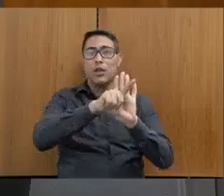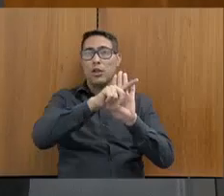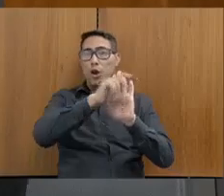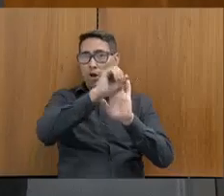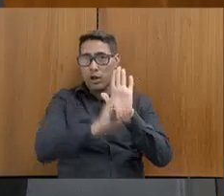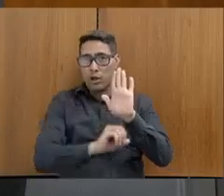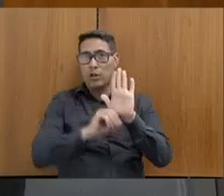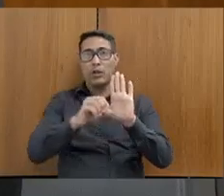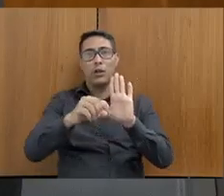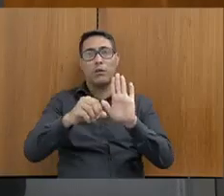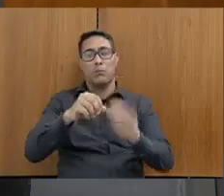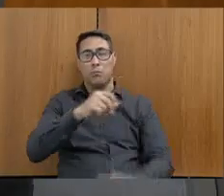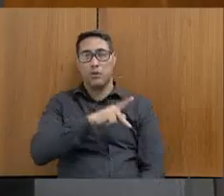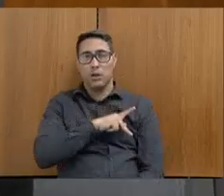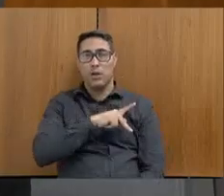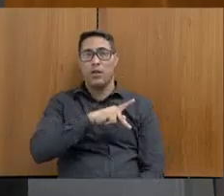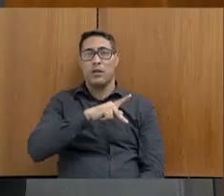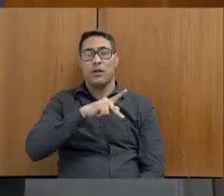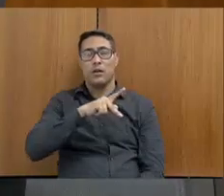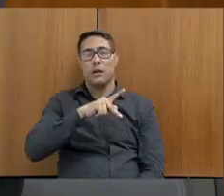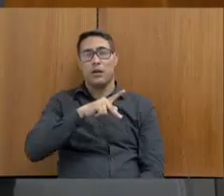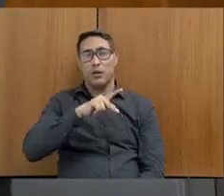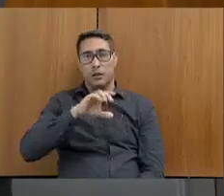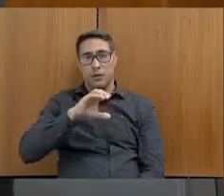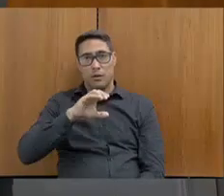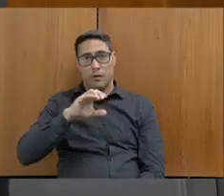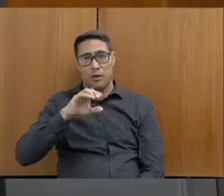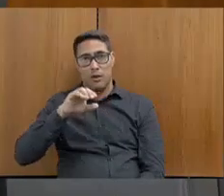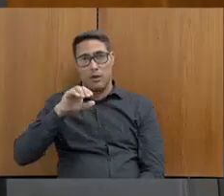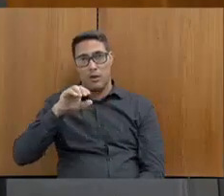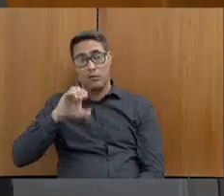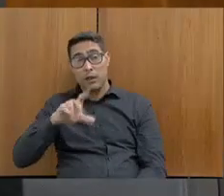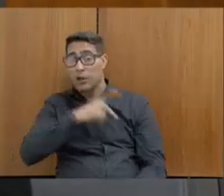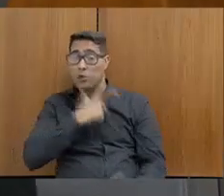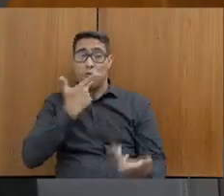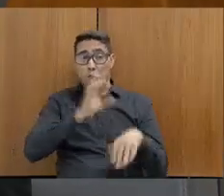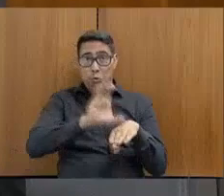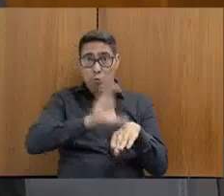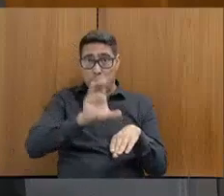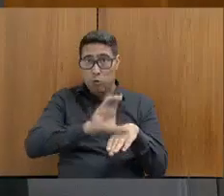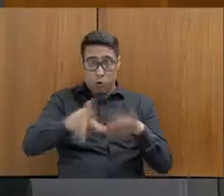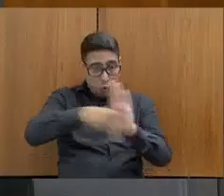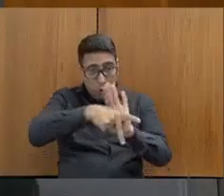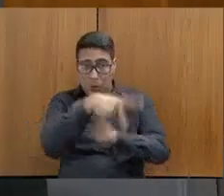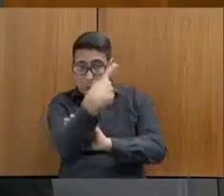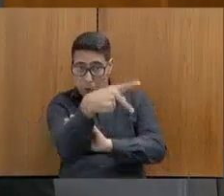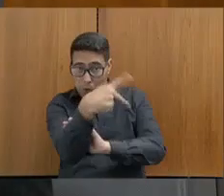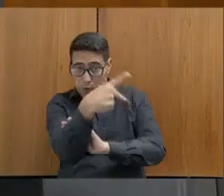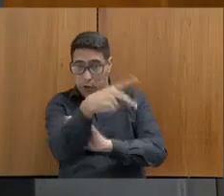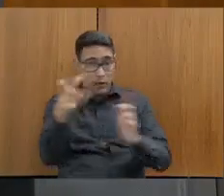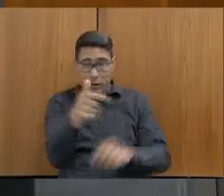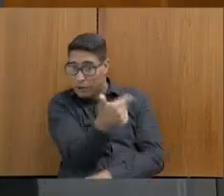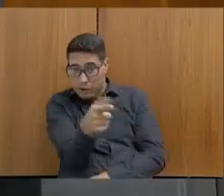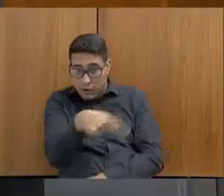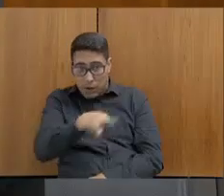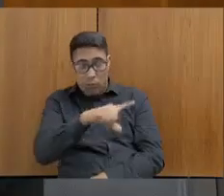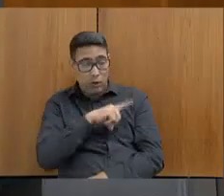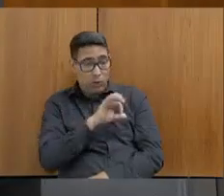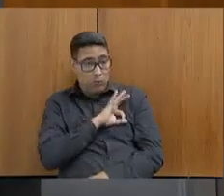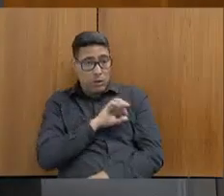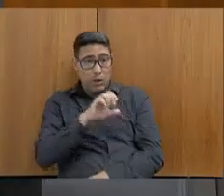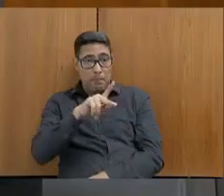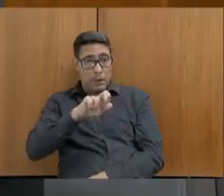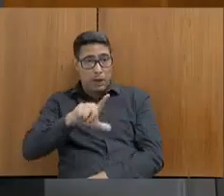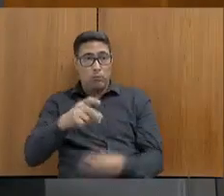vai ser resolvido de mais vezes por todas, que não tem lógica. Um curso de formação para a polícia penal, não tem um policial penal, mas não foi, não foi,